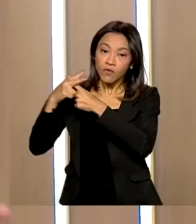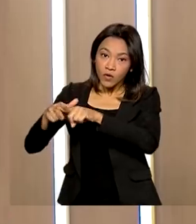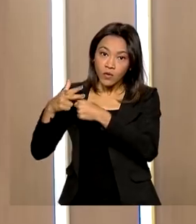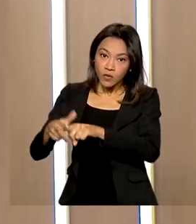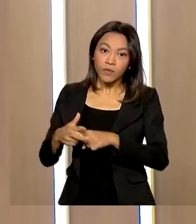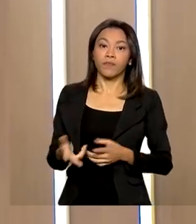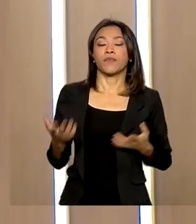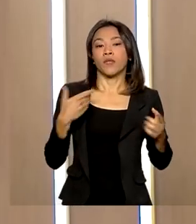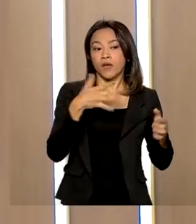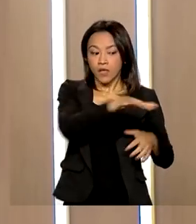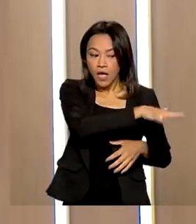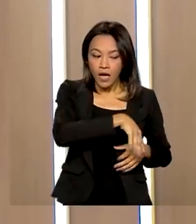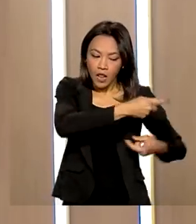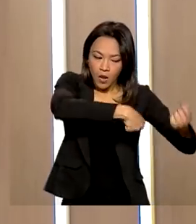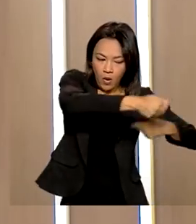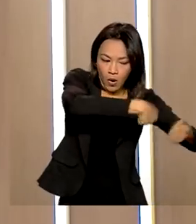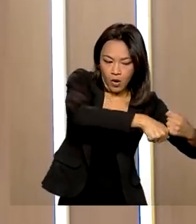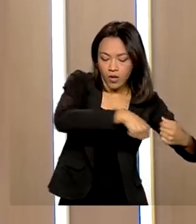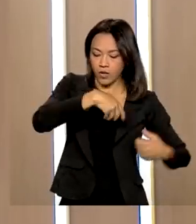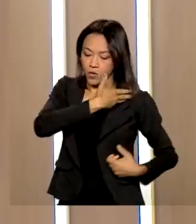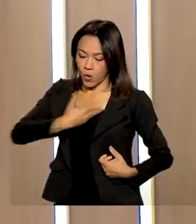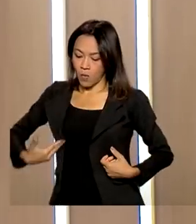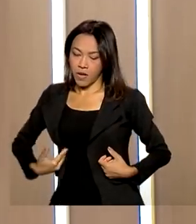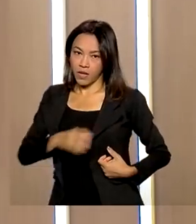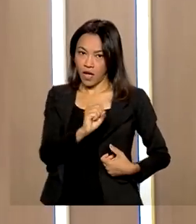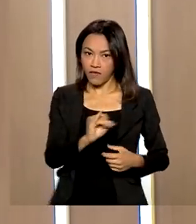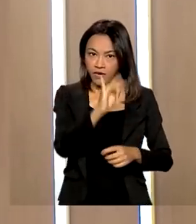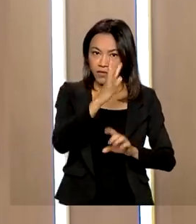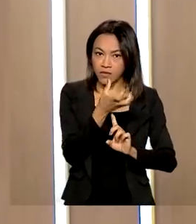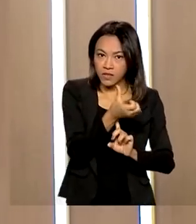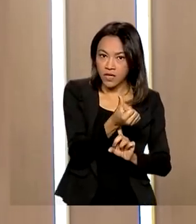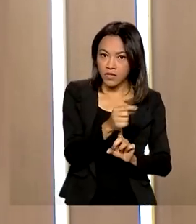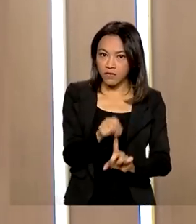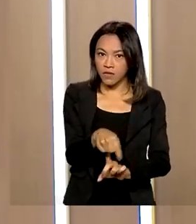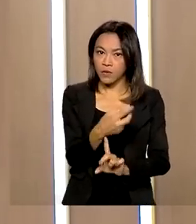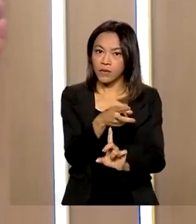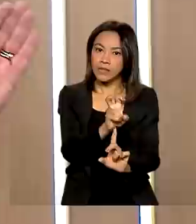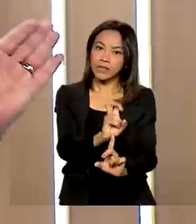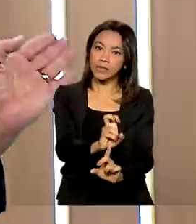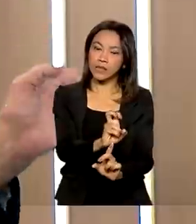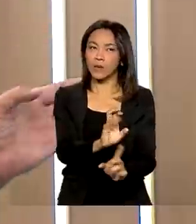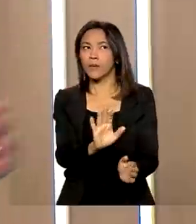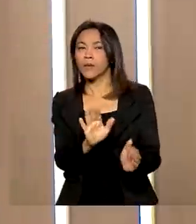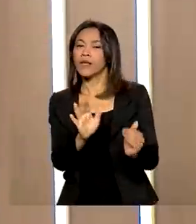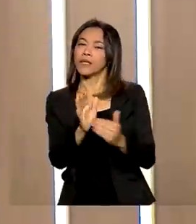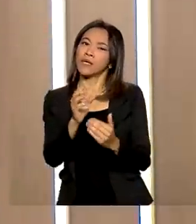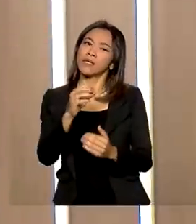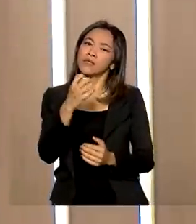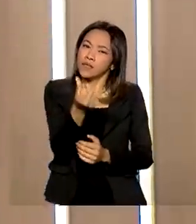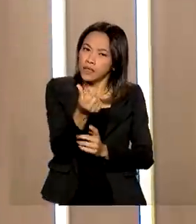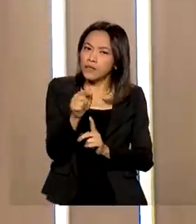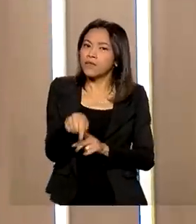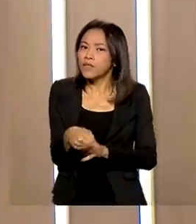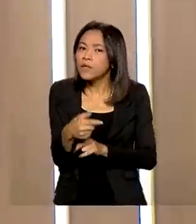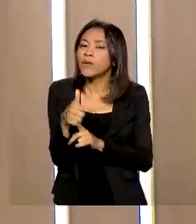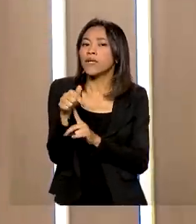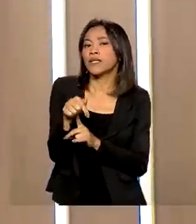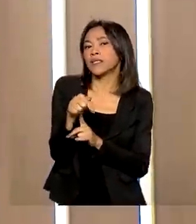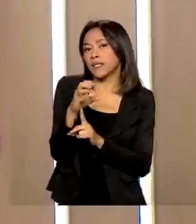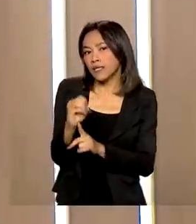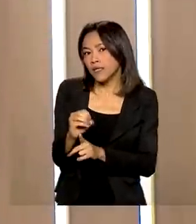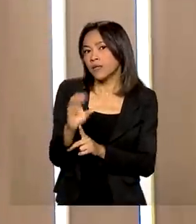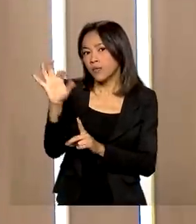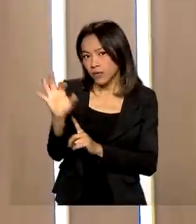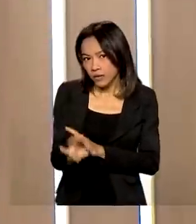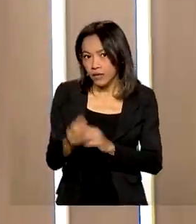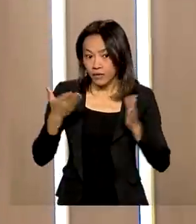tanto do governo como do mercado, é que a inflação fique entre 6,5% e 6,70%, que é o índice que governo está usando.